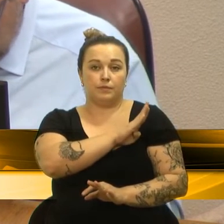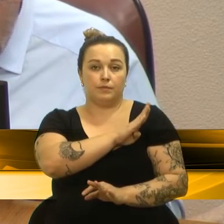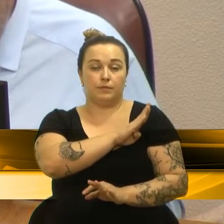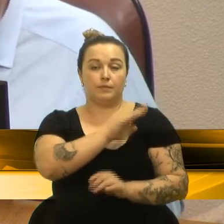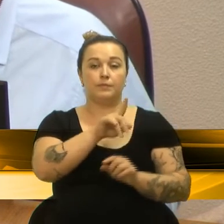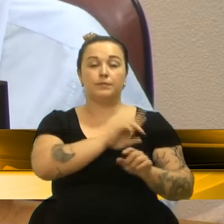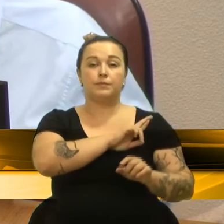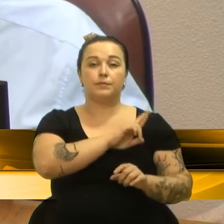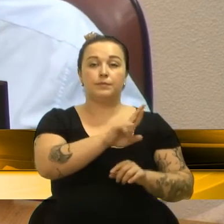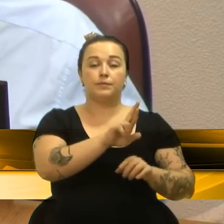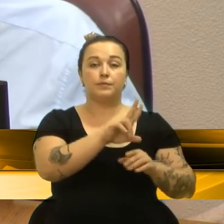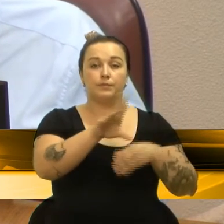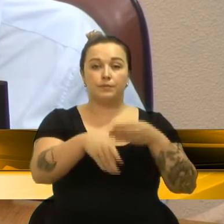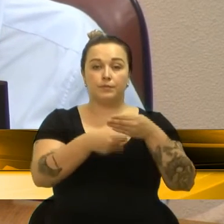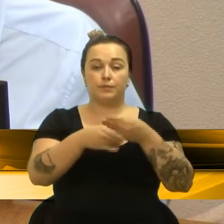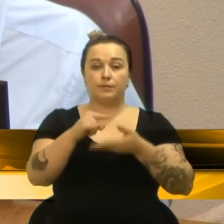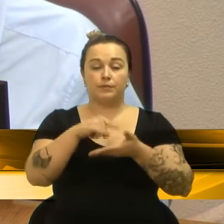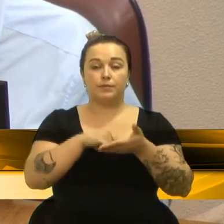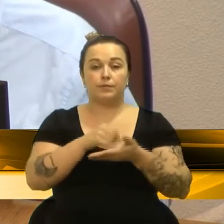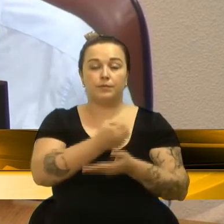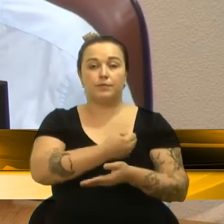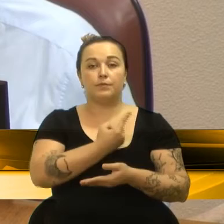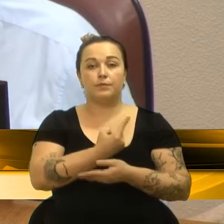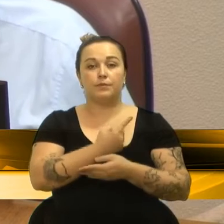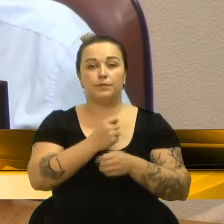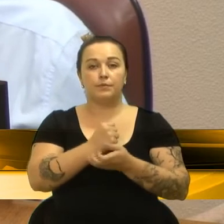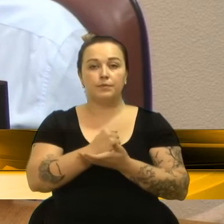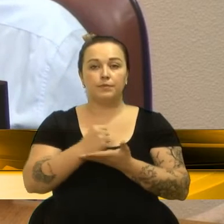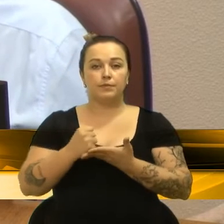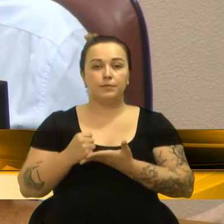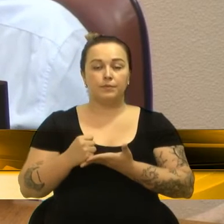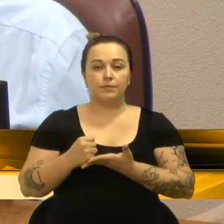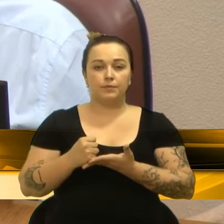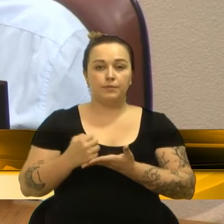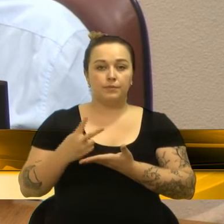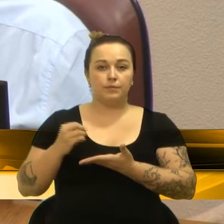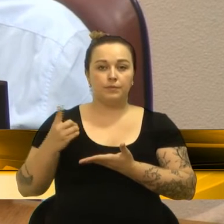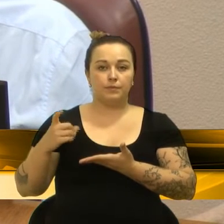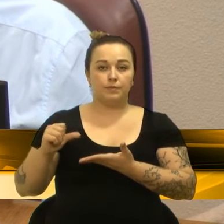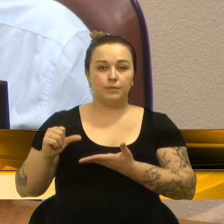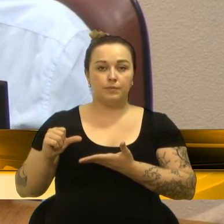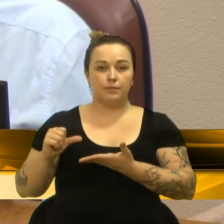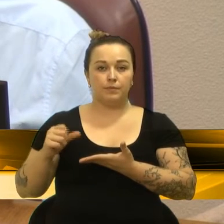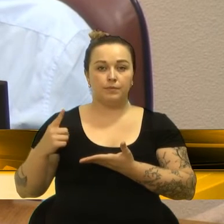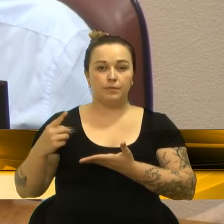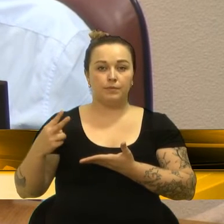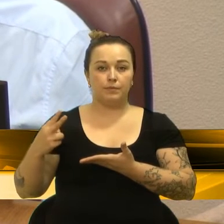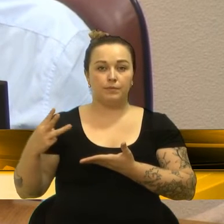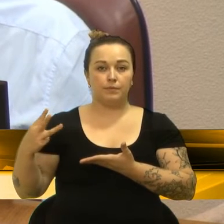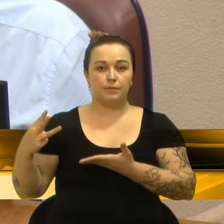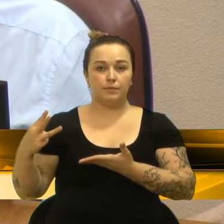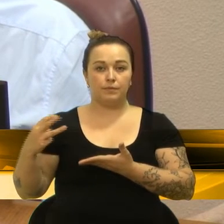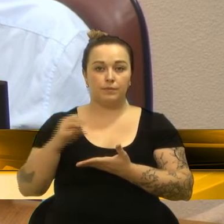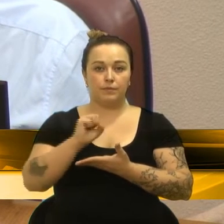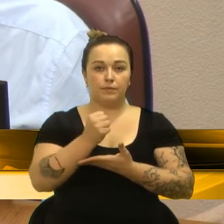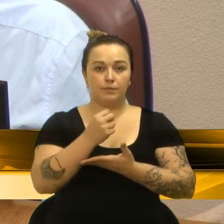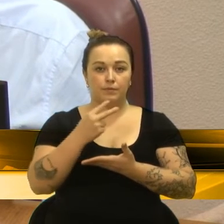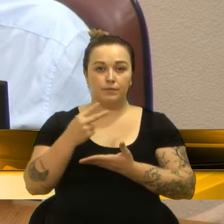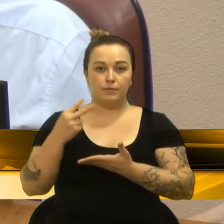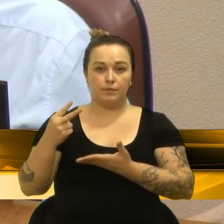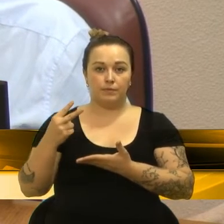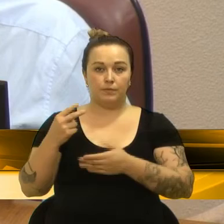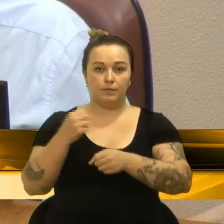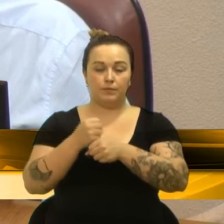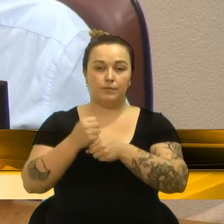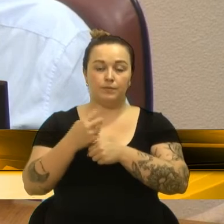Limitadas. Termo aditivo, número 1, aos contratos 2019, 123 e 822, 2019,